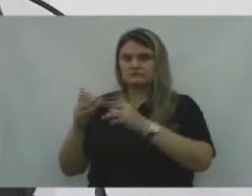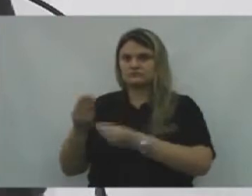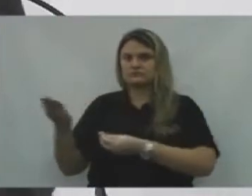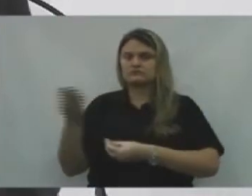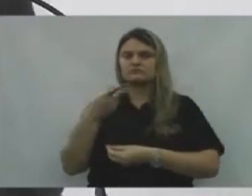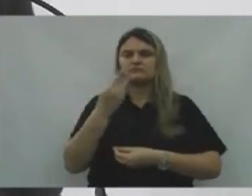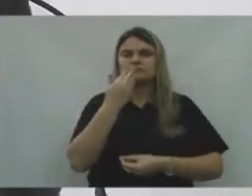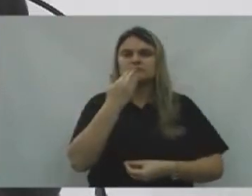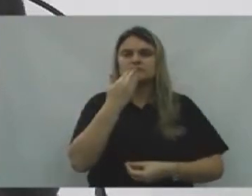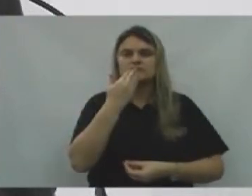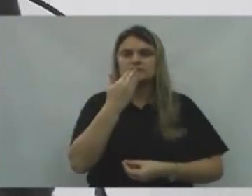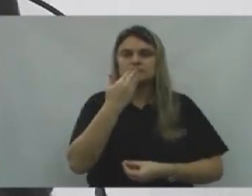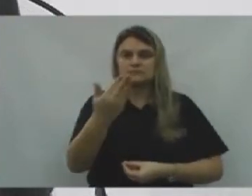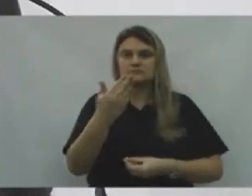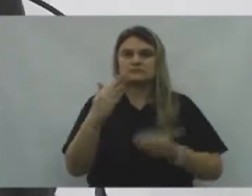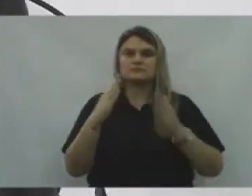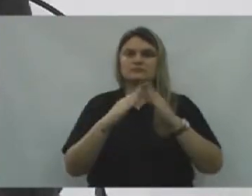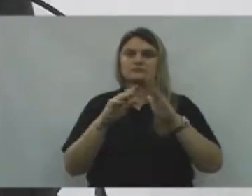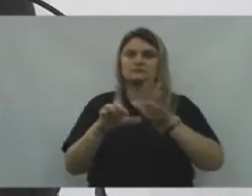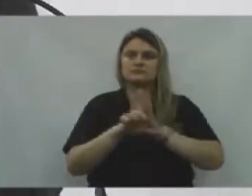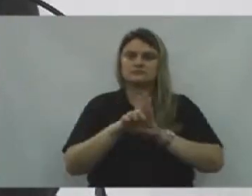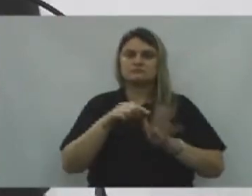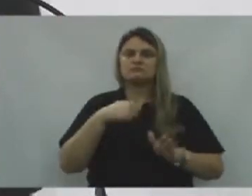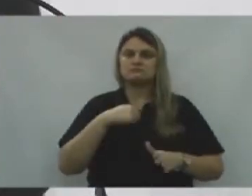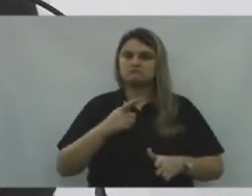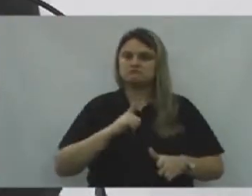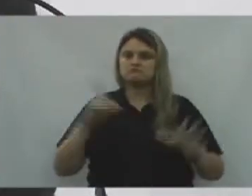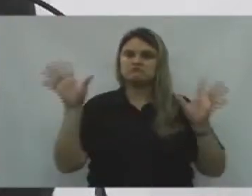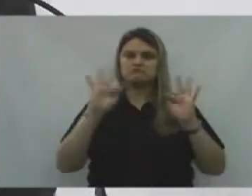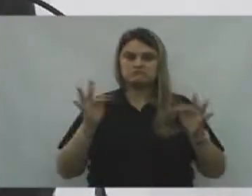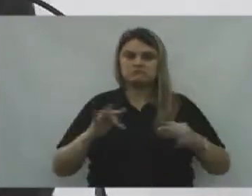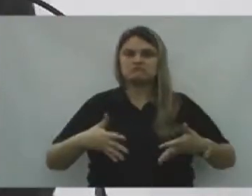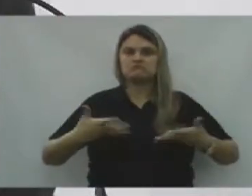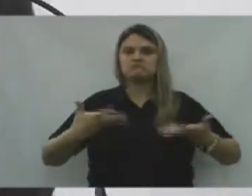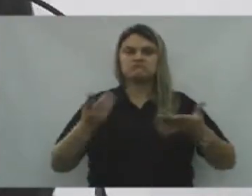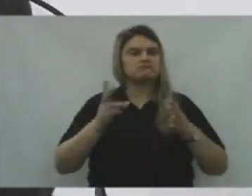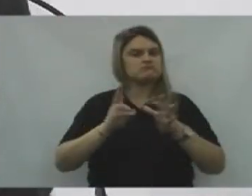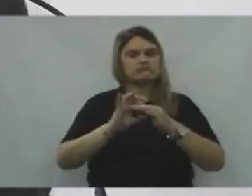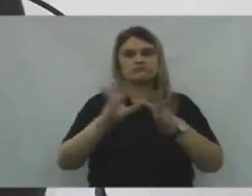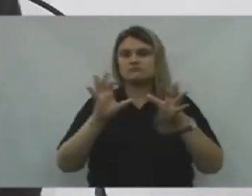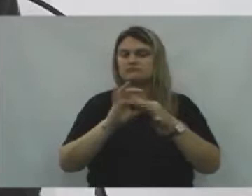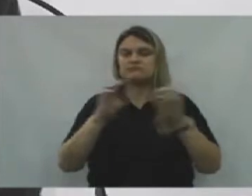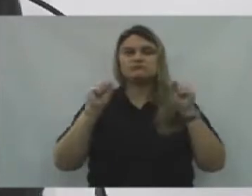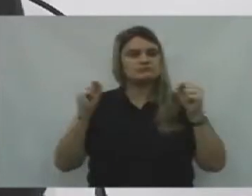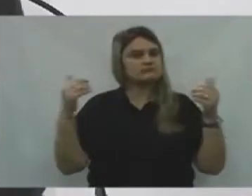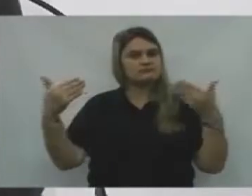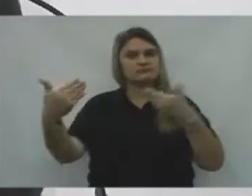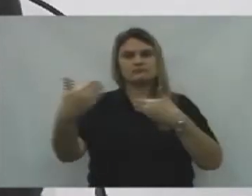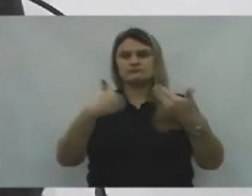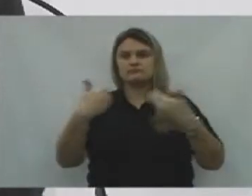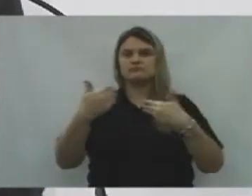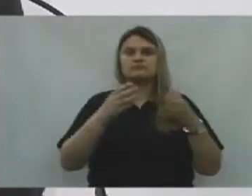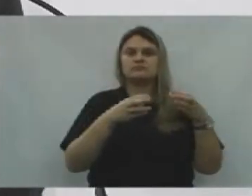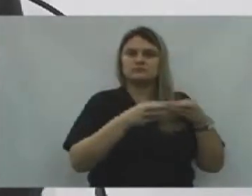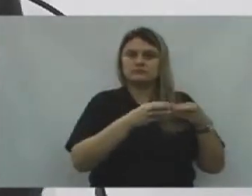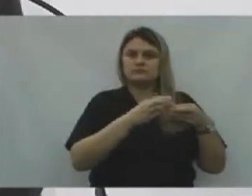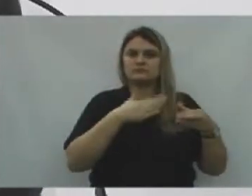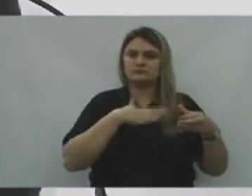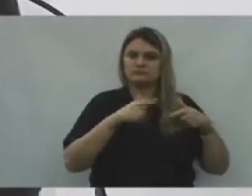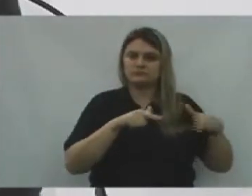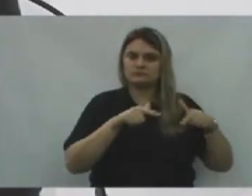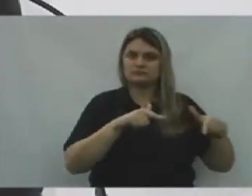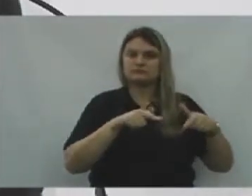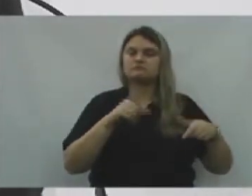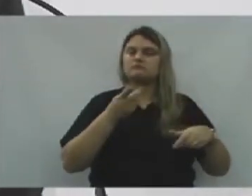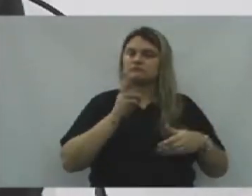Elogiar o trabalho do Legislativo, E dizer que eu estou sempre à disposição, Eu e a equipe, A gente cada